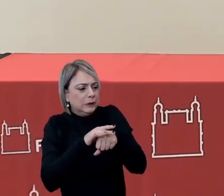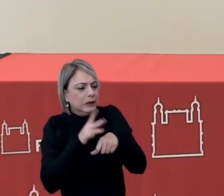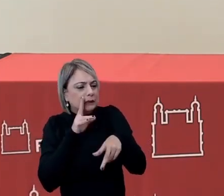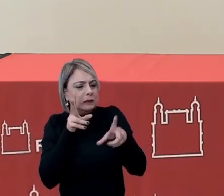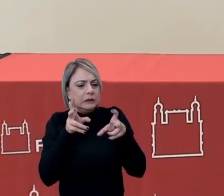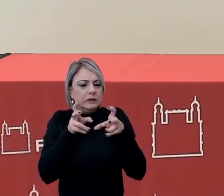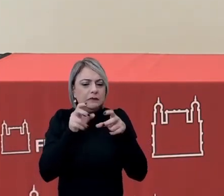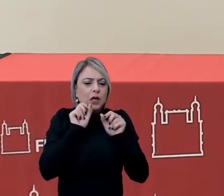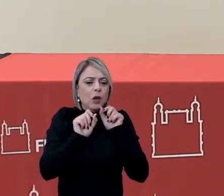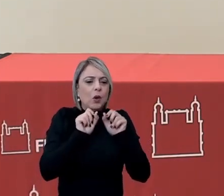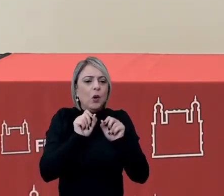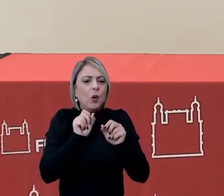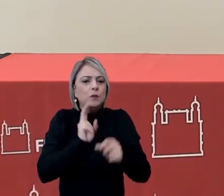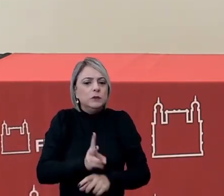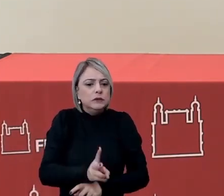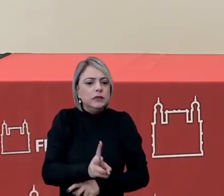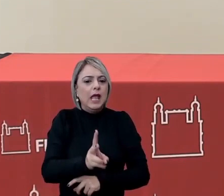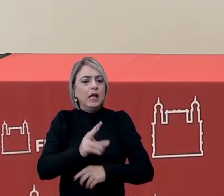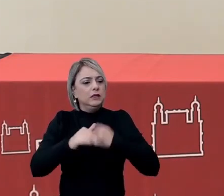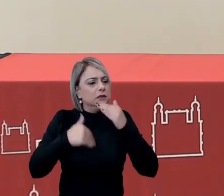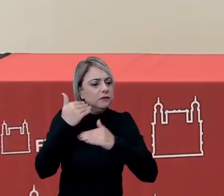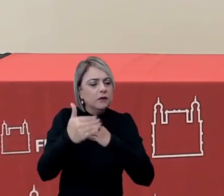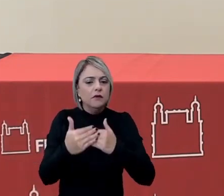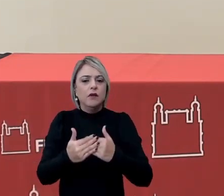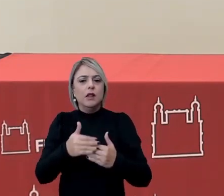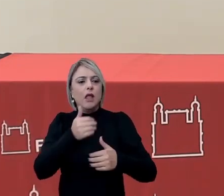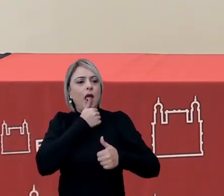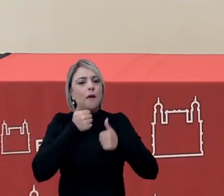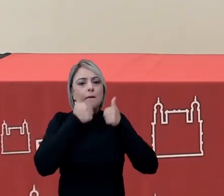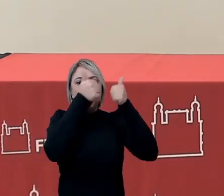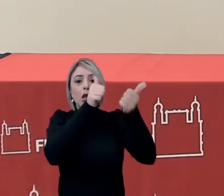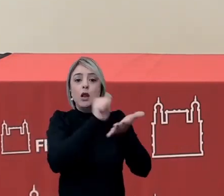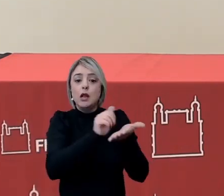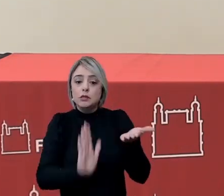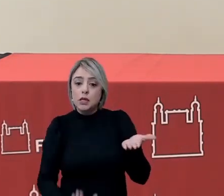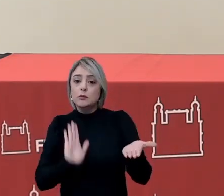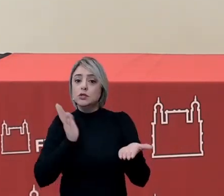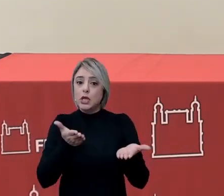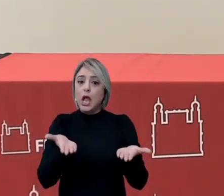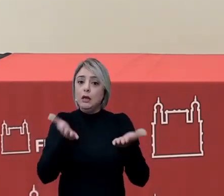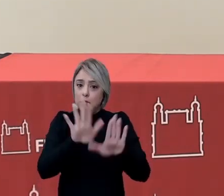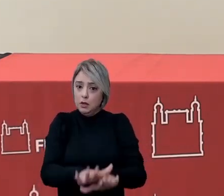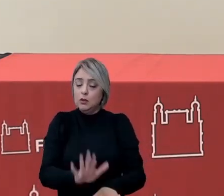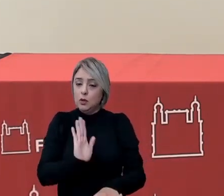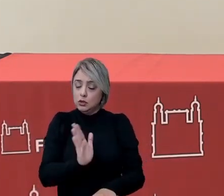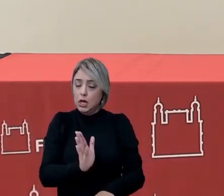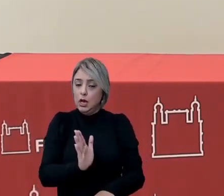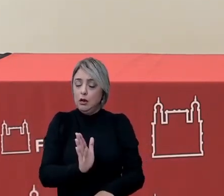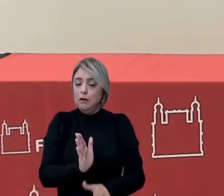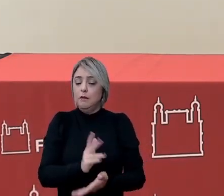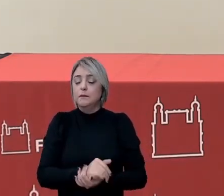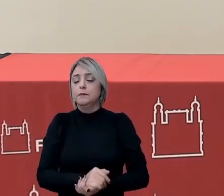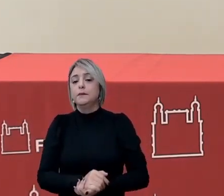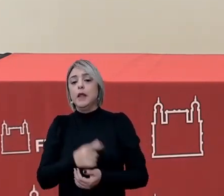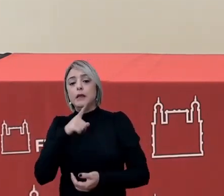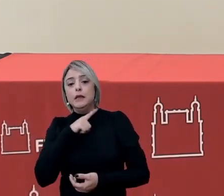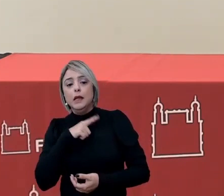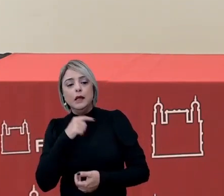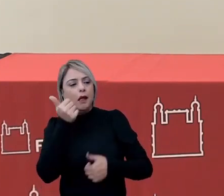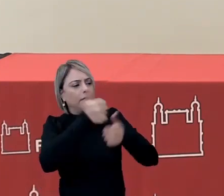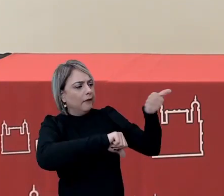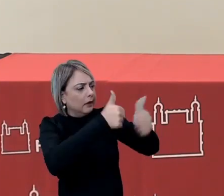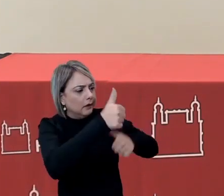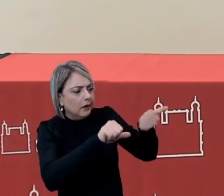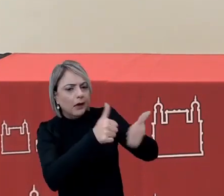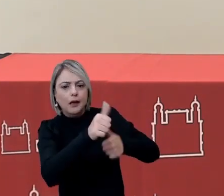para ver como é que a gente segue desenvolvendo ou aprimorando as ações que nós já implantamos porque a gente tem